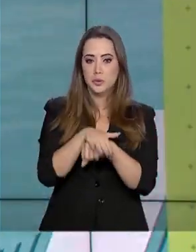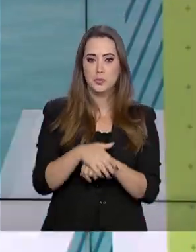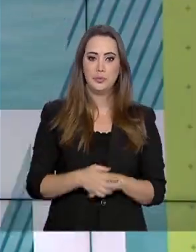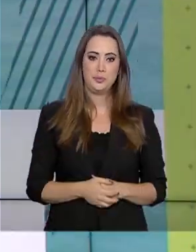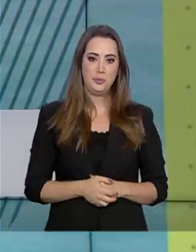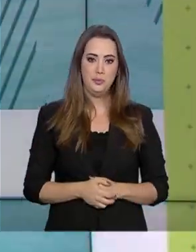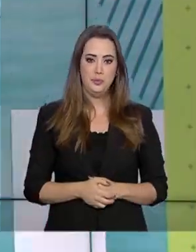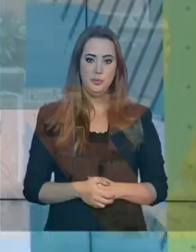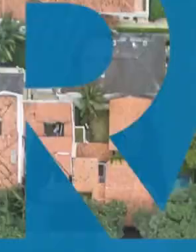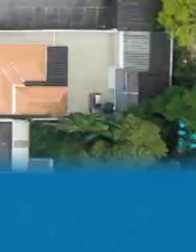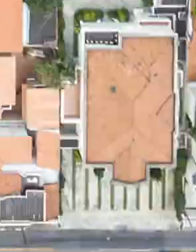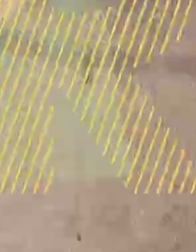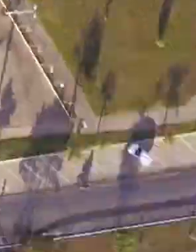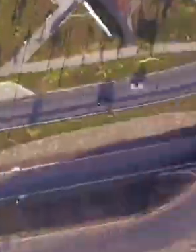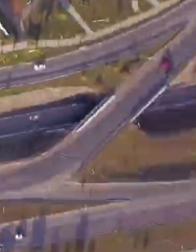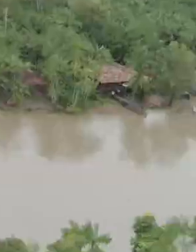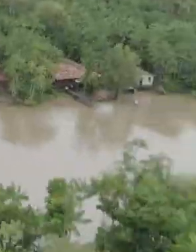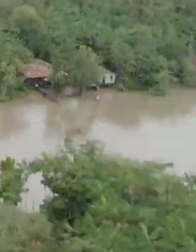até amanhã.